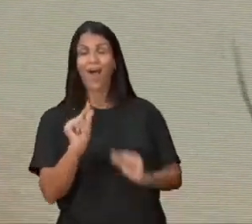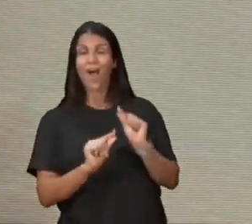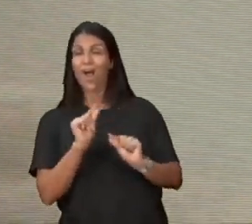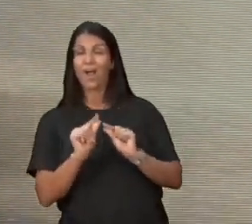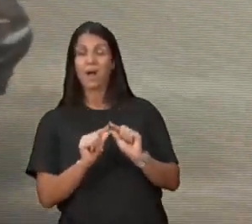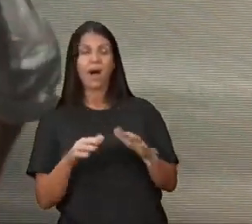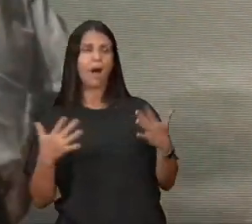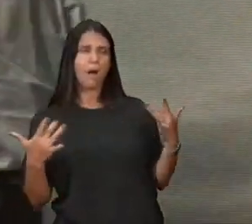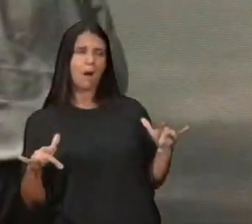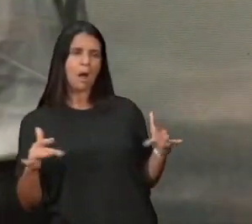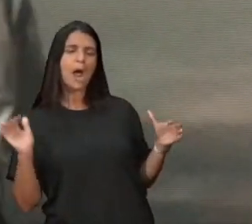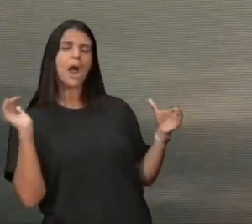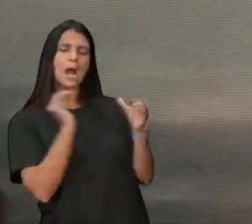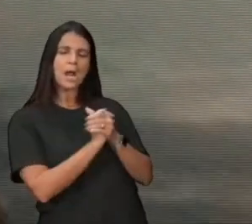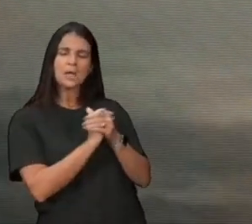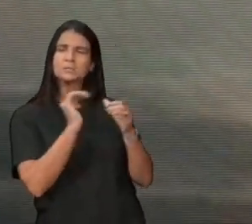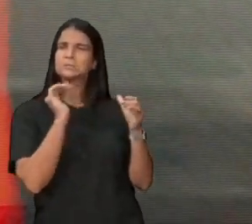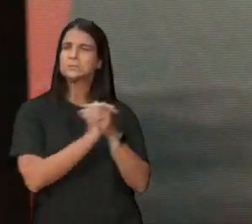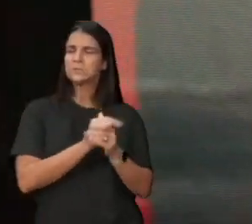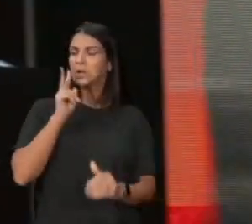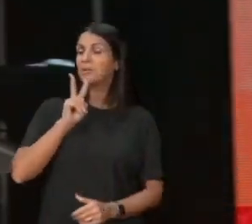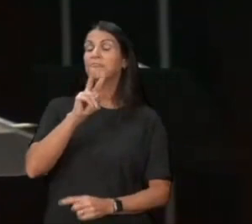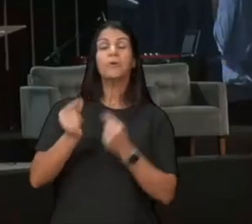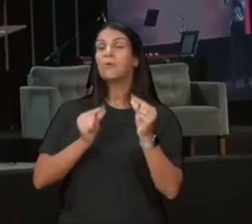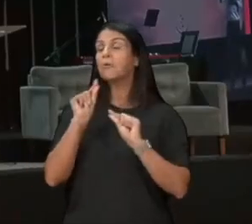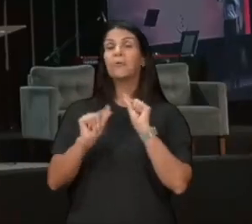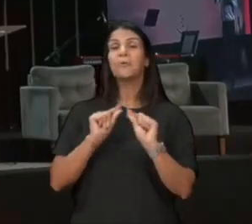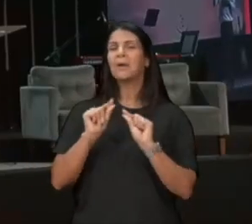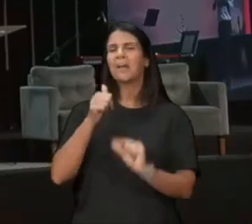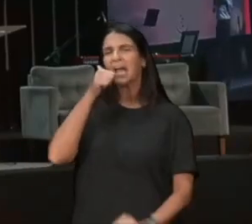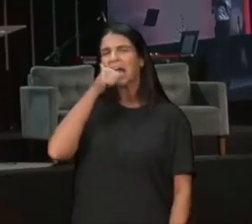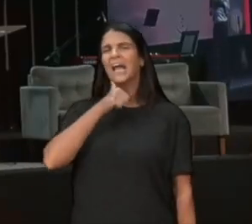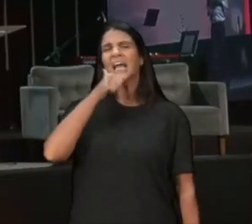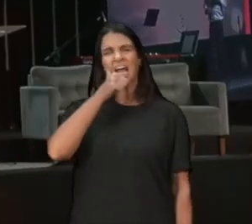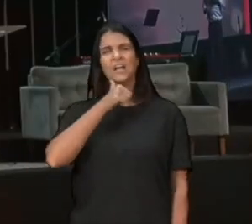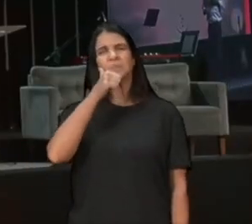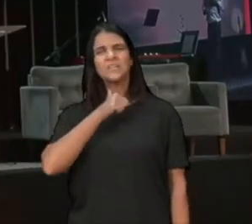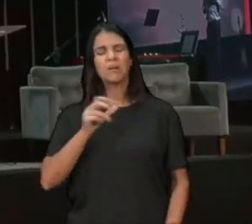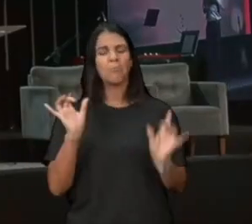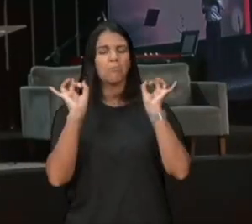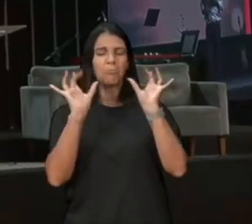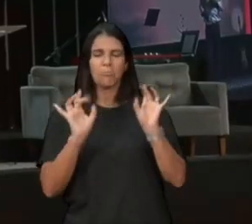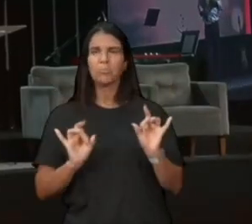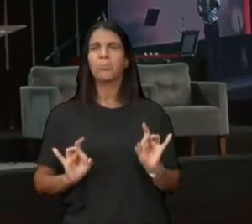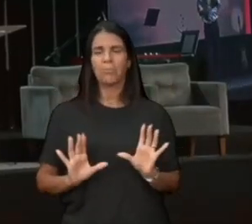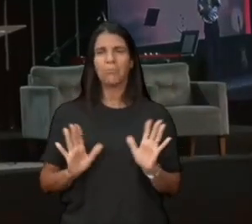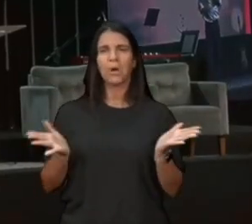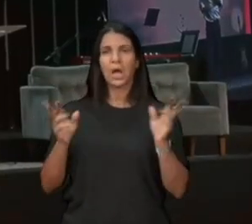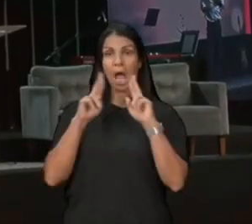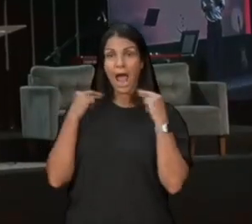casou, claro que casou, viu que aquela menina, não está seguindo a ideologia do mundo não, a ideologia dela é do reino,